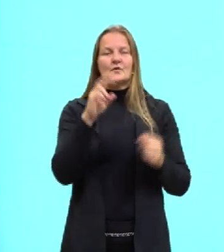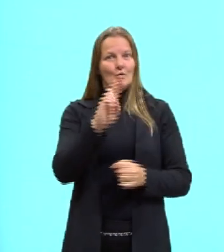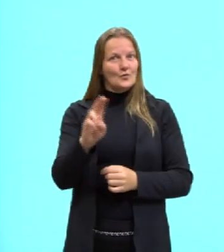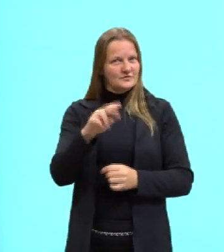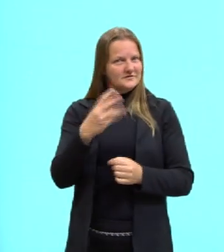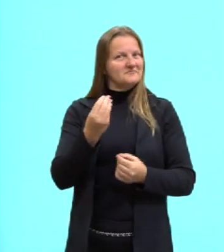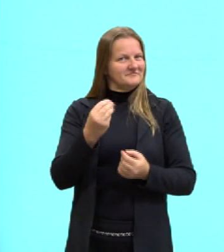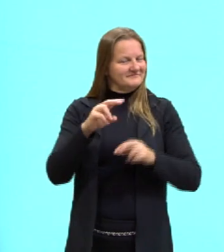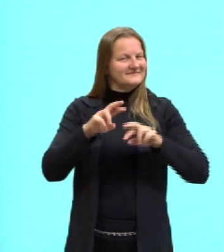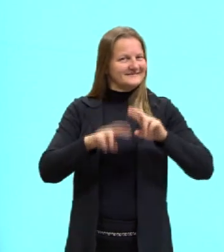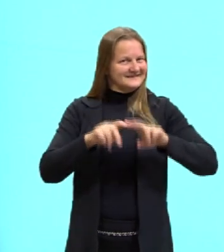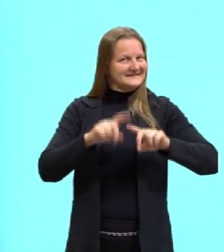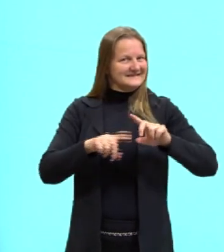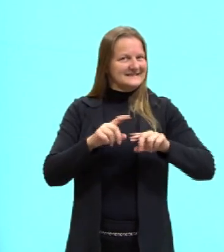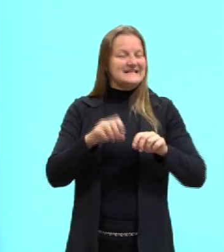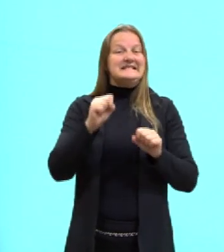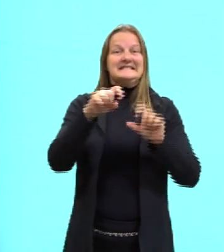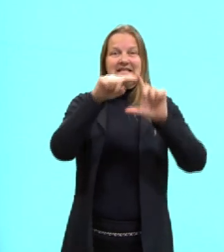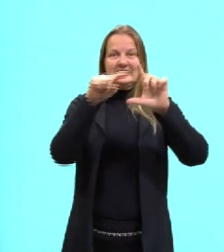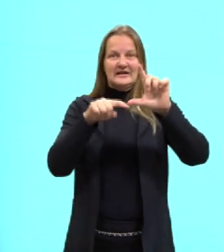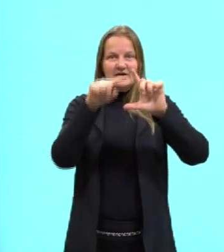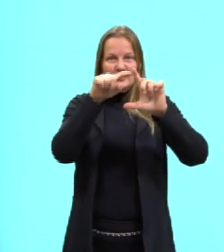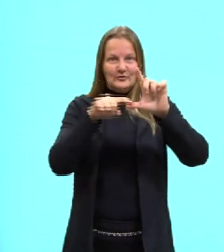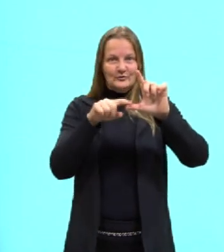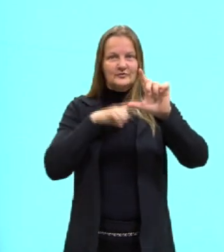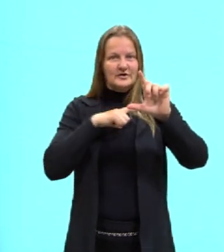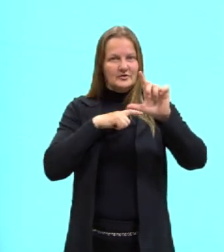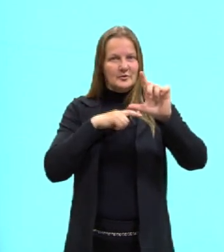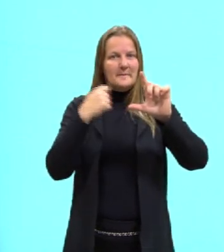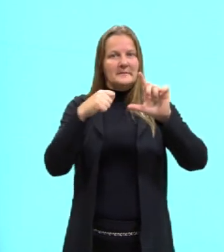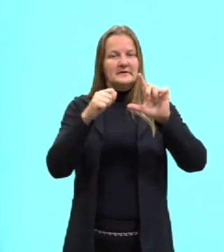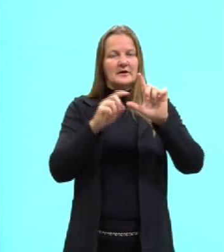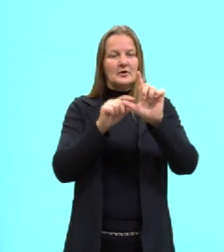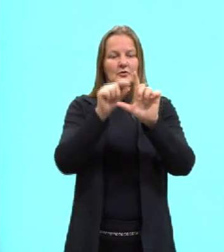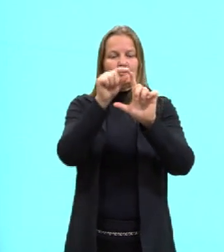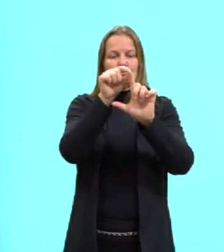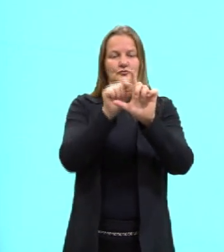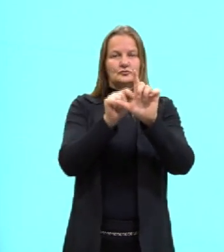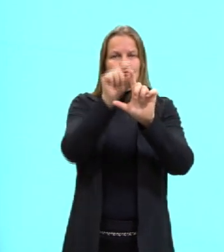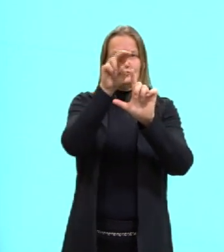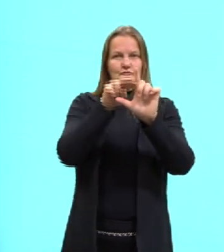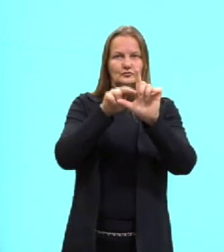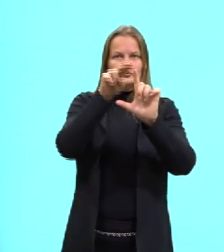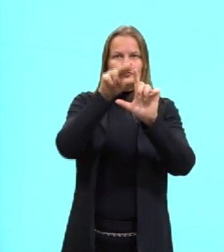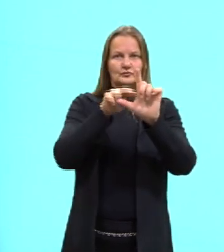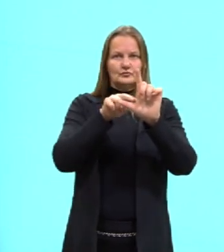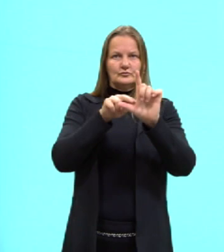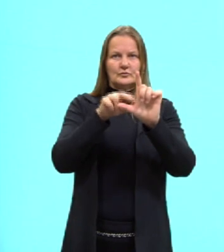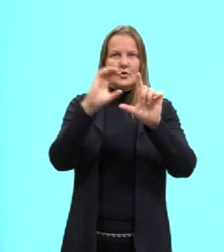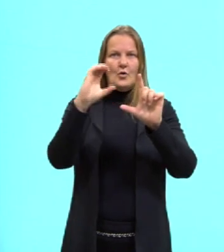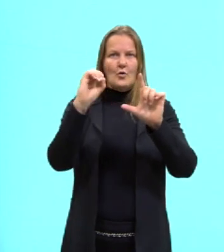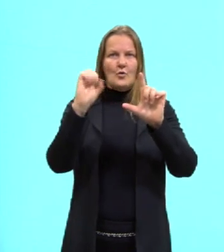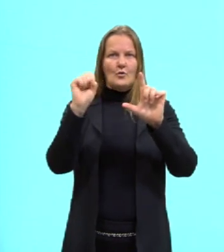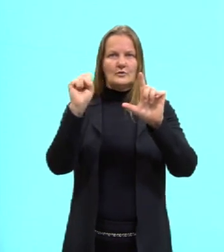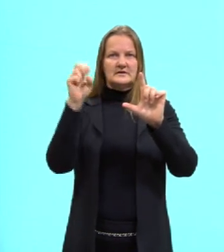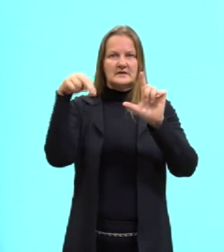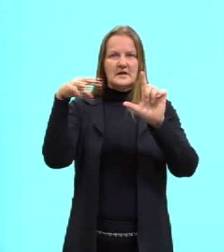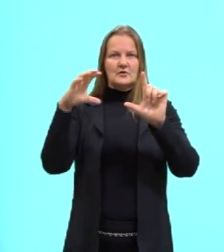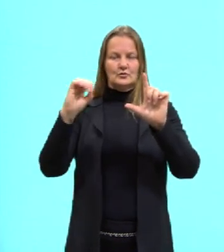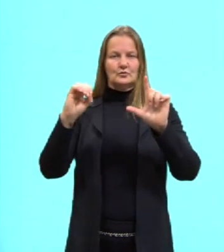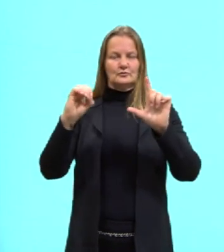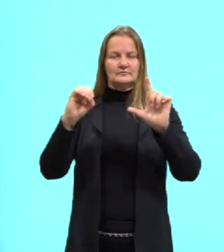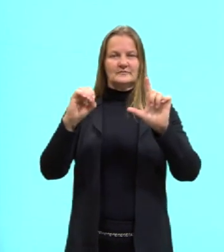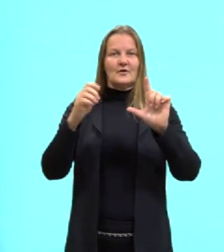Se a questão apresenta ângulo, a gente tem que considerar o cosseno de teta. Se não apresenta ângulo, quer dizer,